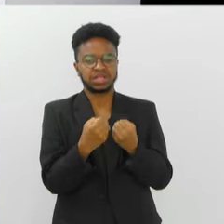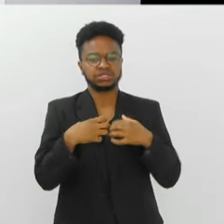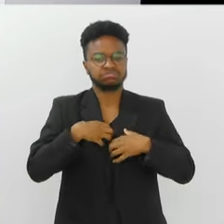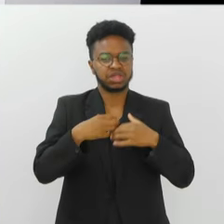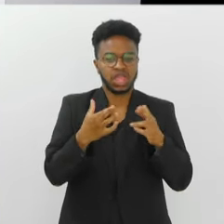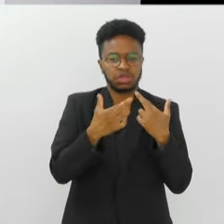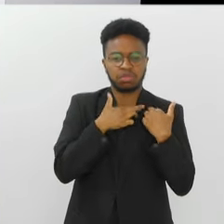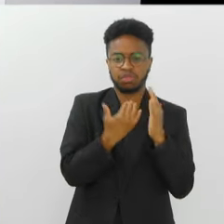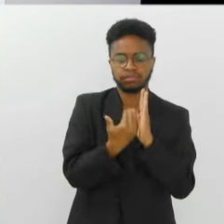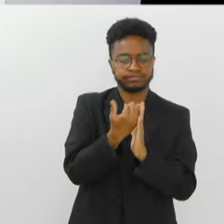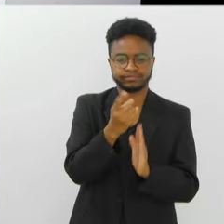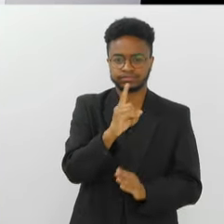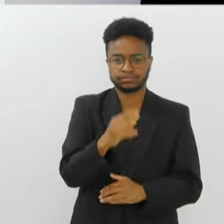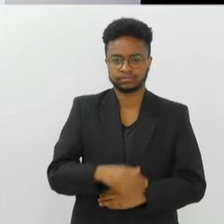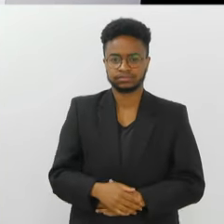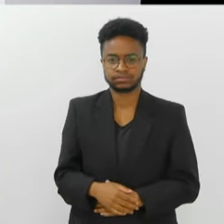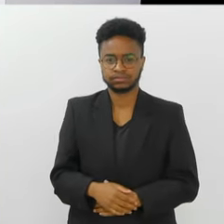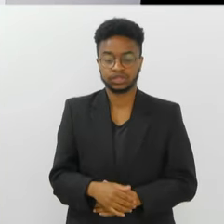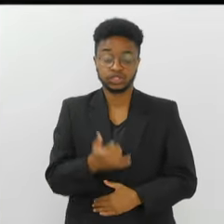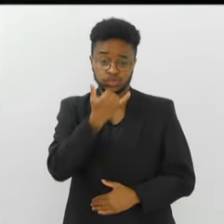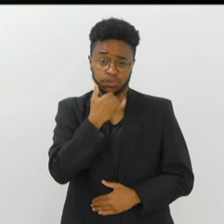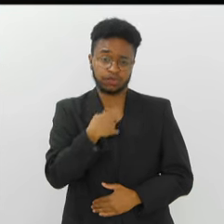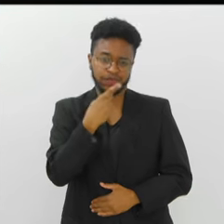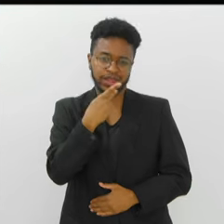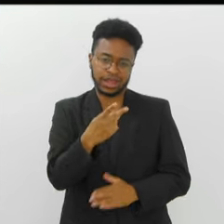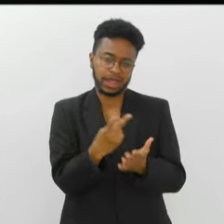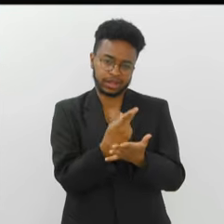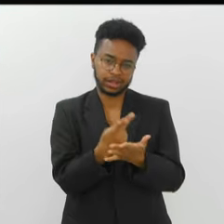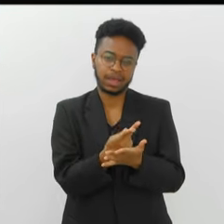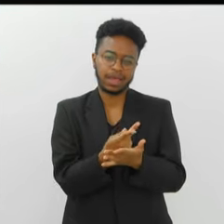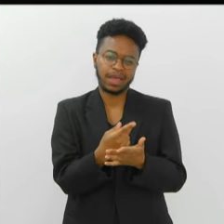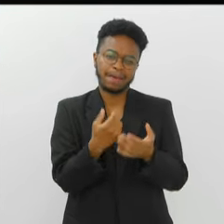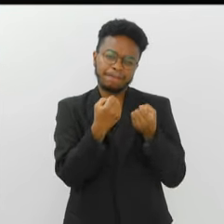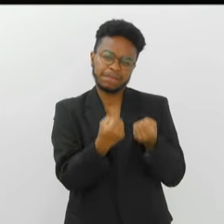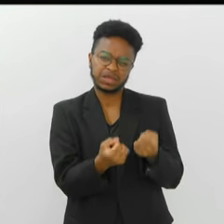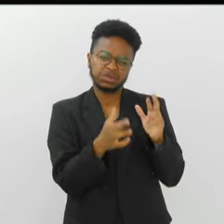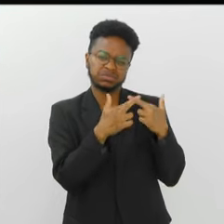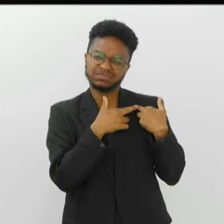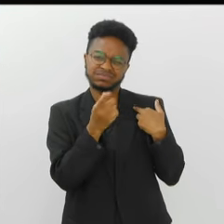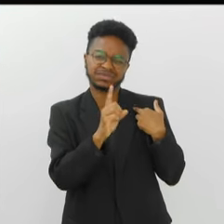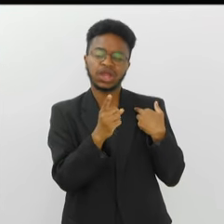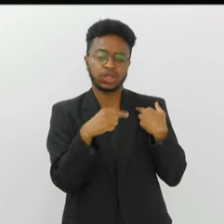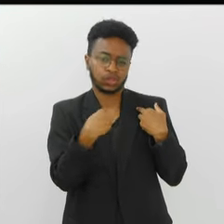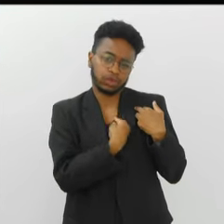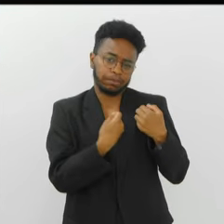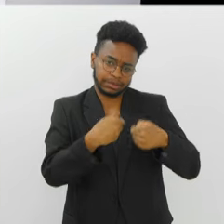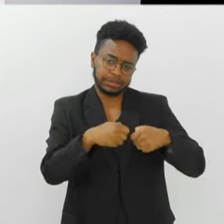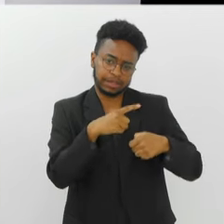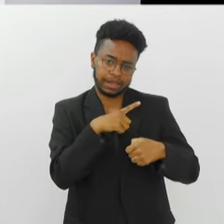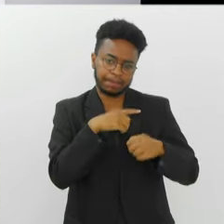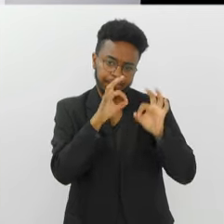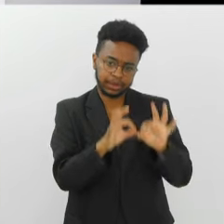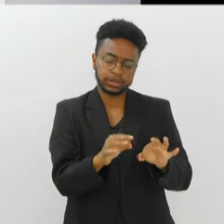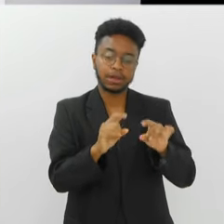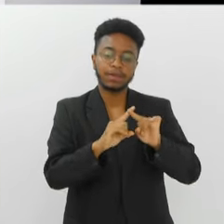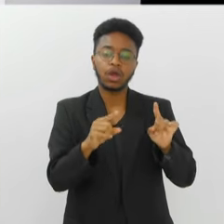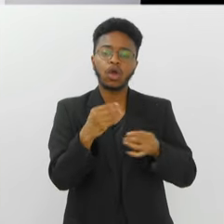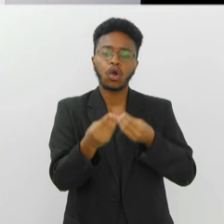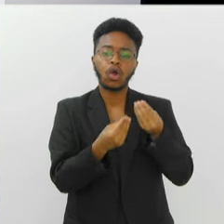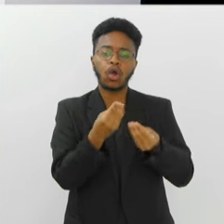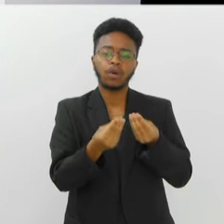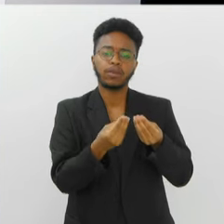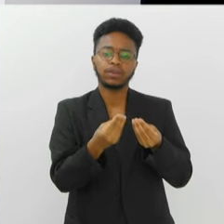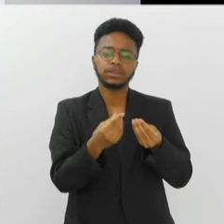o peso dessa responsabilidade? Olha, eu vivo... Desculpa, me expressei mal. O peso da responsabilidade é evidente que nós temos que trazer.